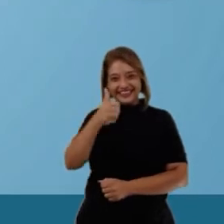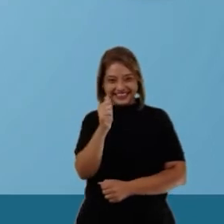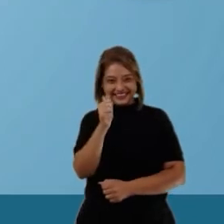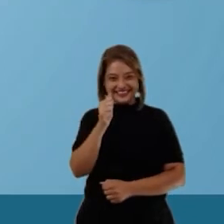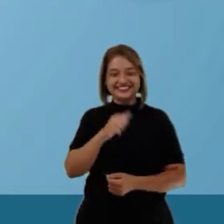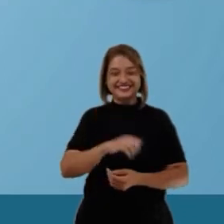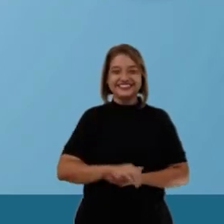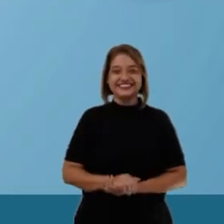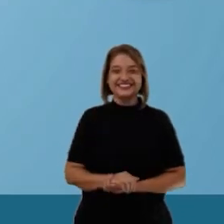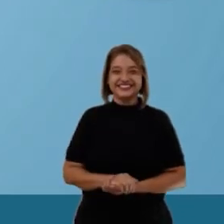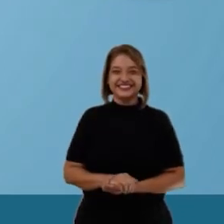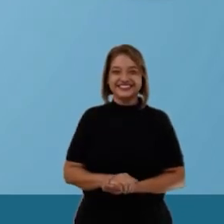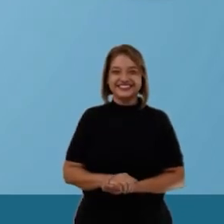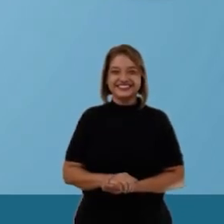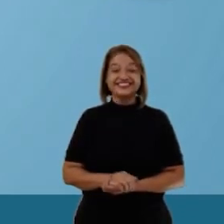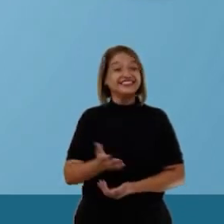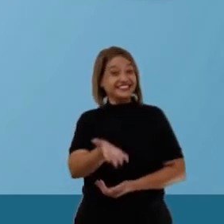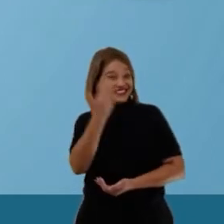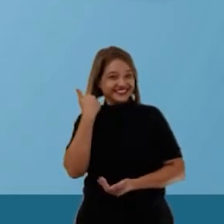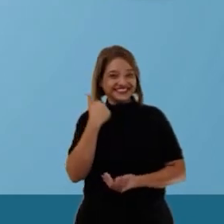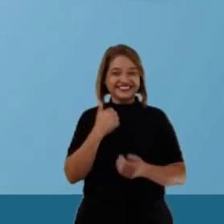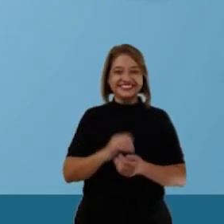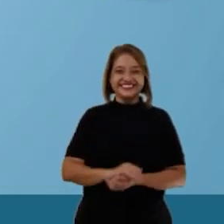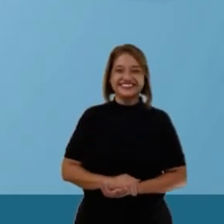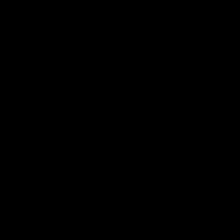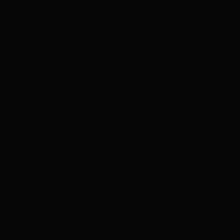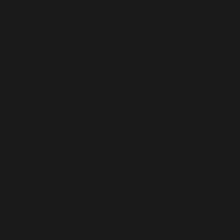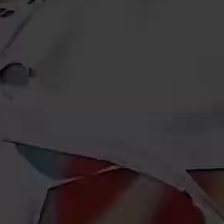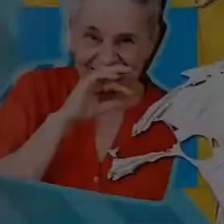de Adolescentes, Jovens e Adultos. Vamos nessa?